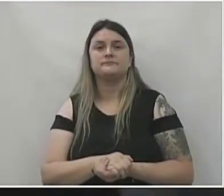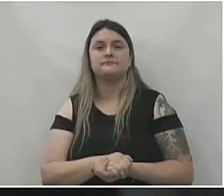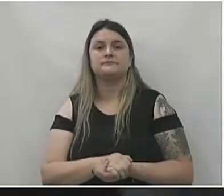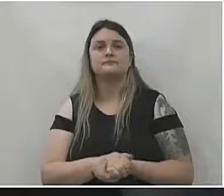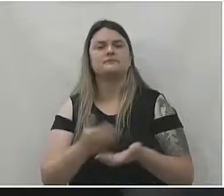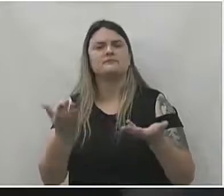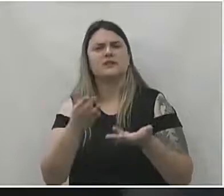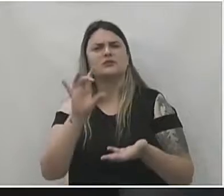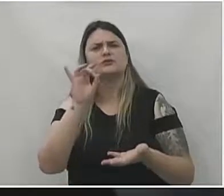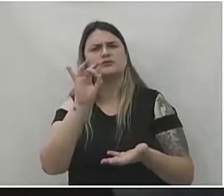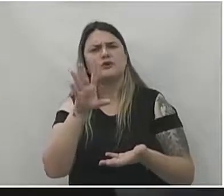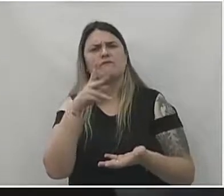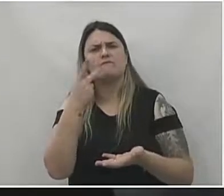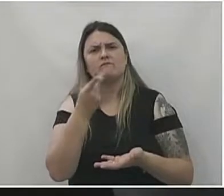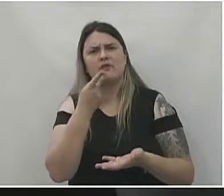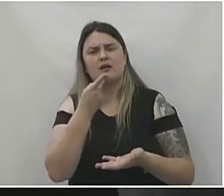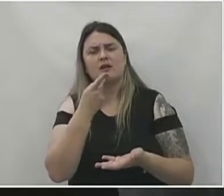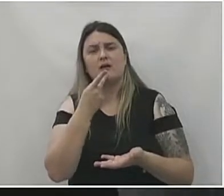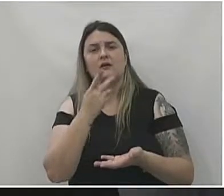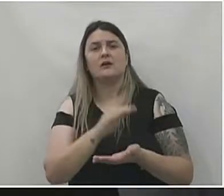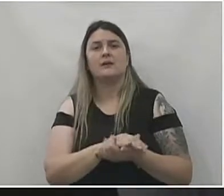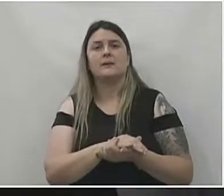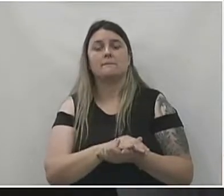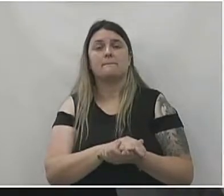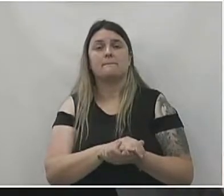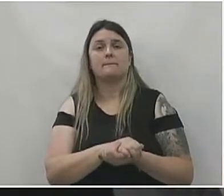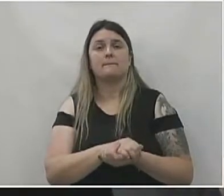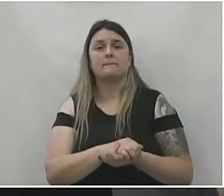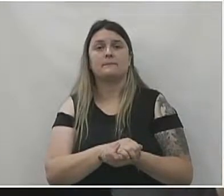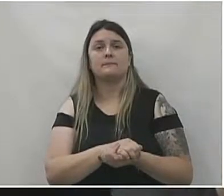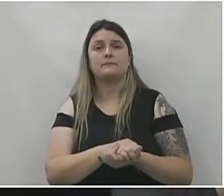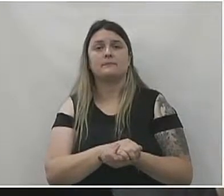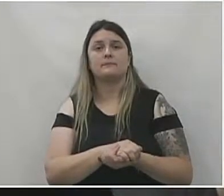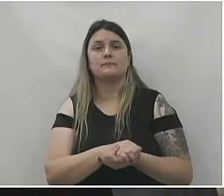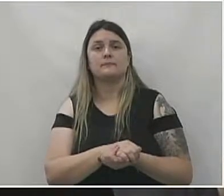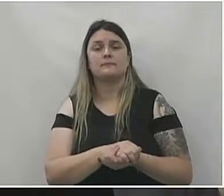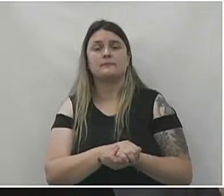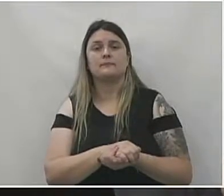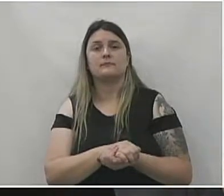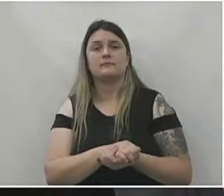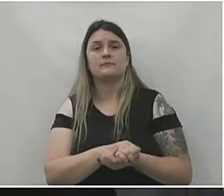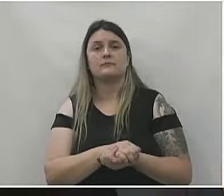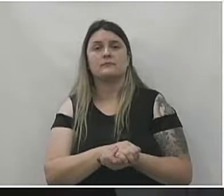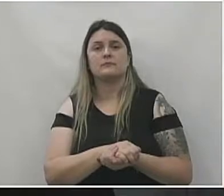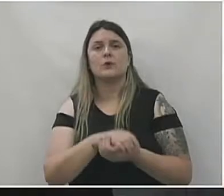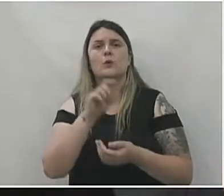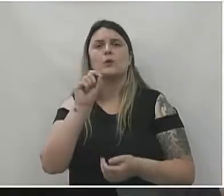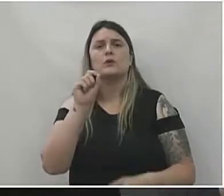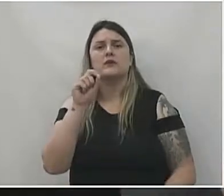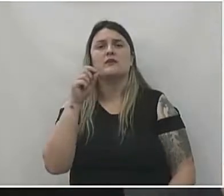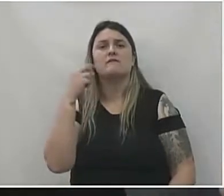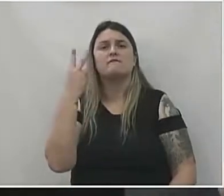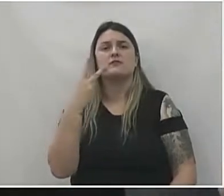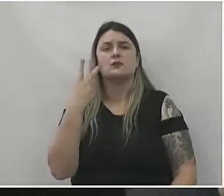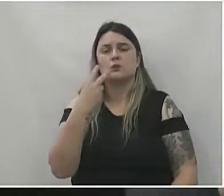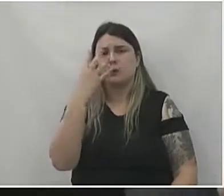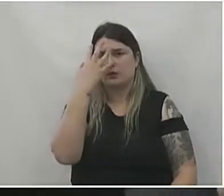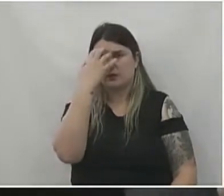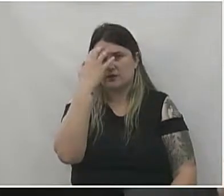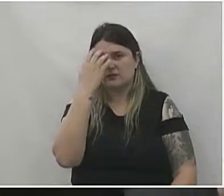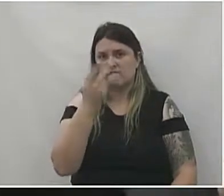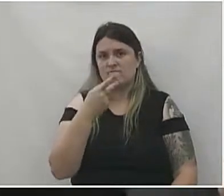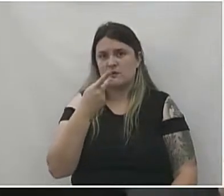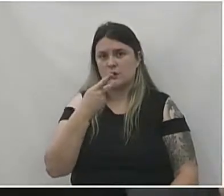quero só apenas aqui deixar registrado em minha fala, em cima do que a vereadora Thaís trouxe